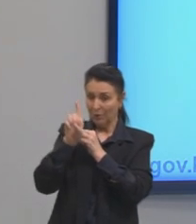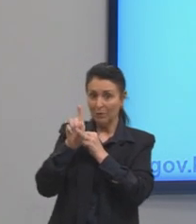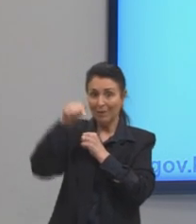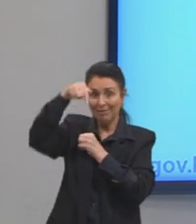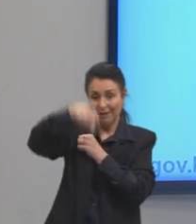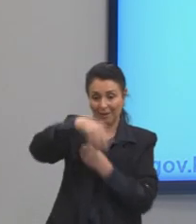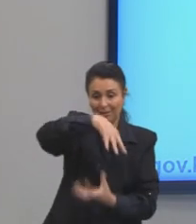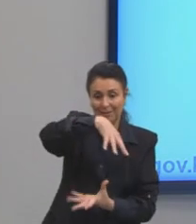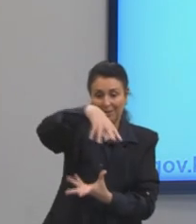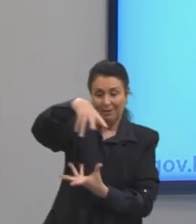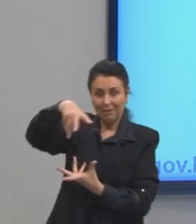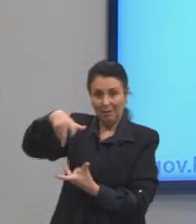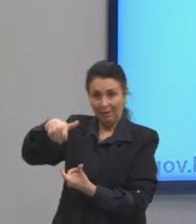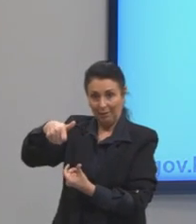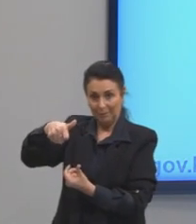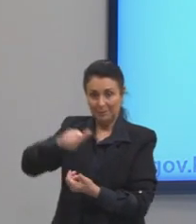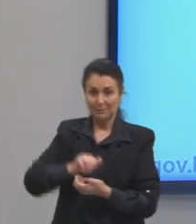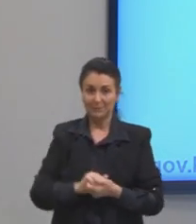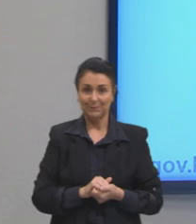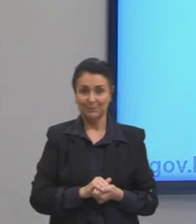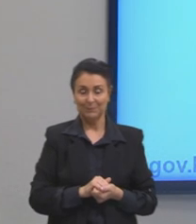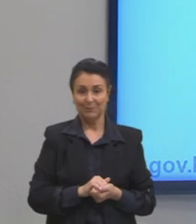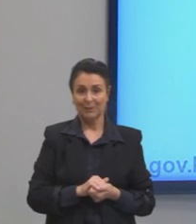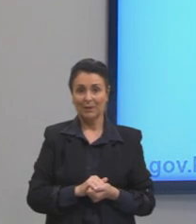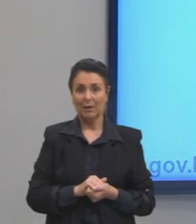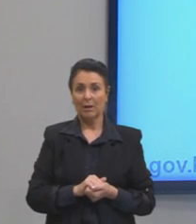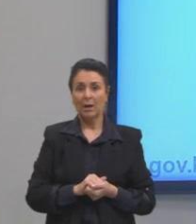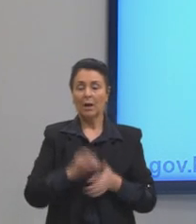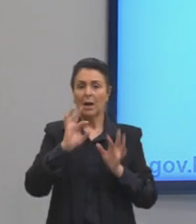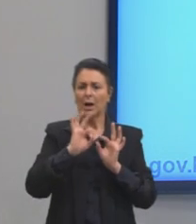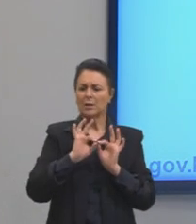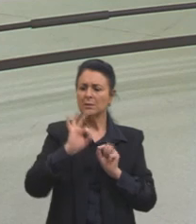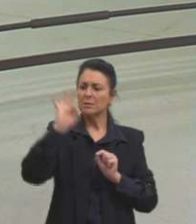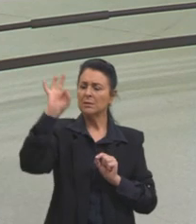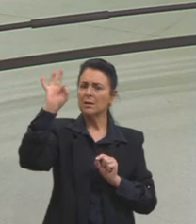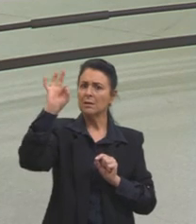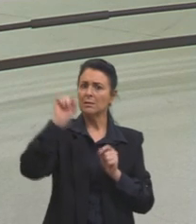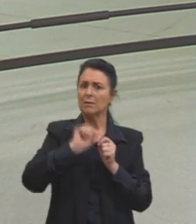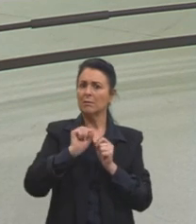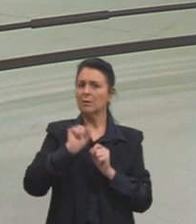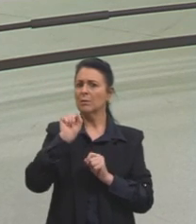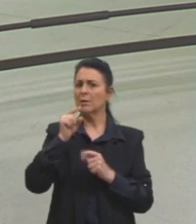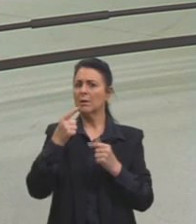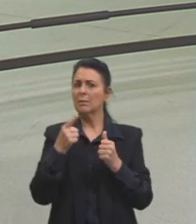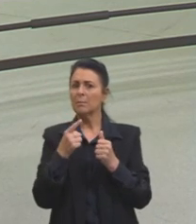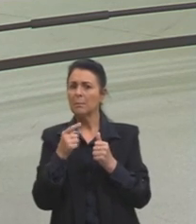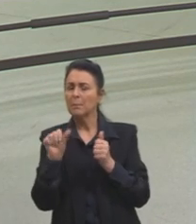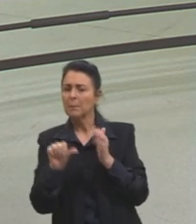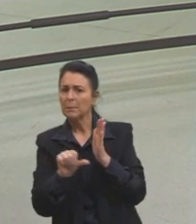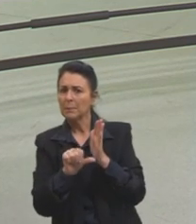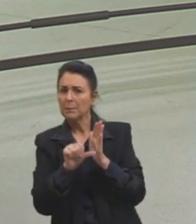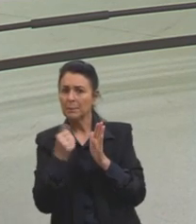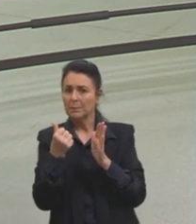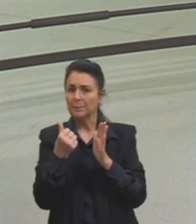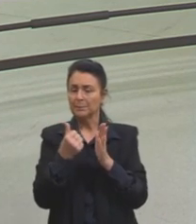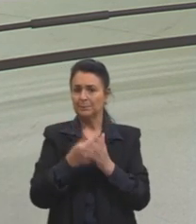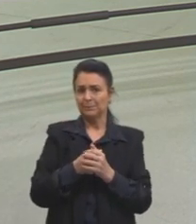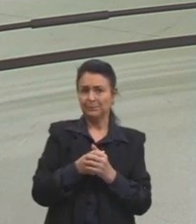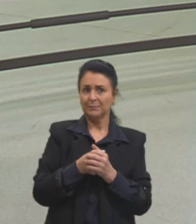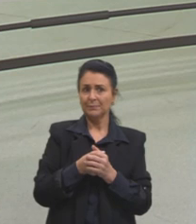Vamos lá, então. Bom, a distância, o a gente tem que fazer primeiro? A gente vai adotar, anotar aqui.